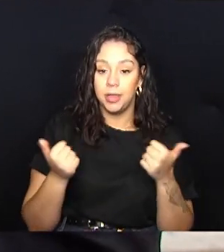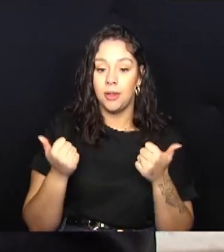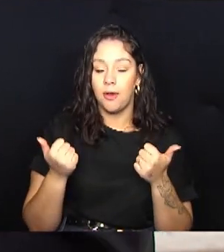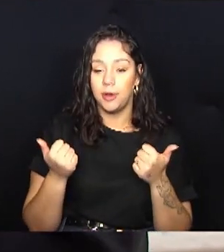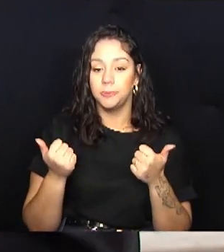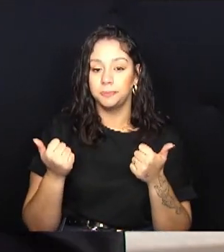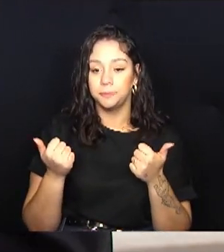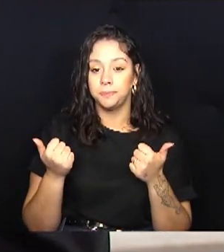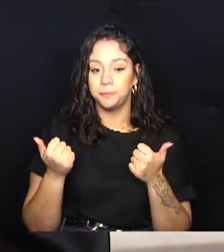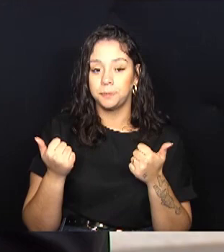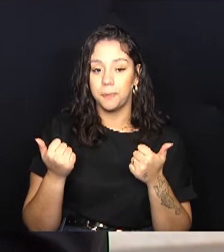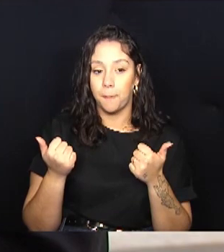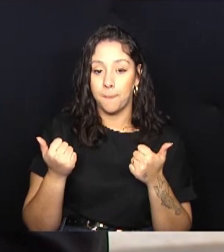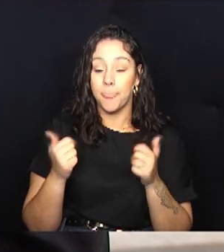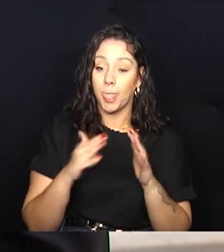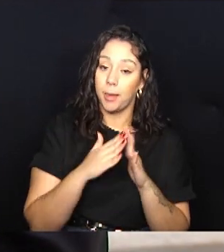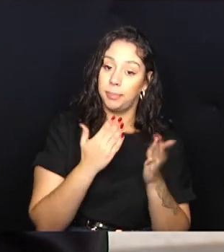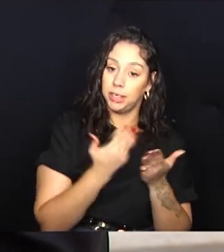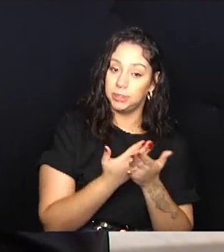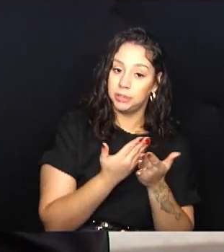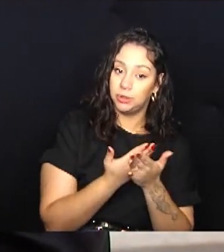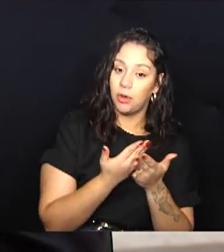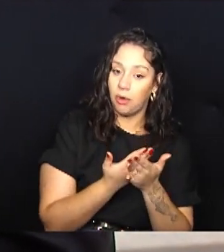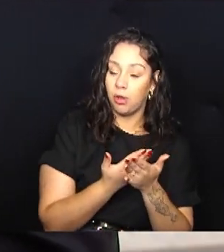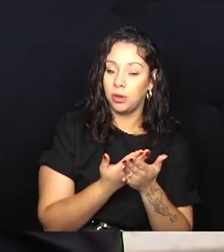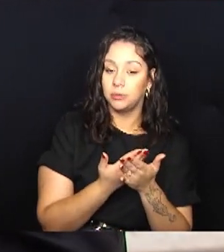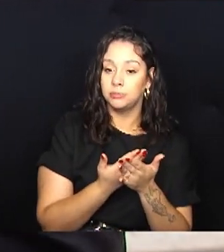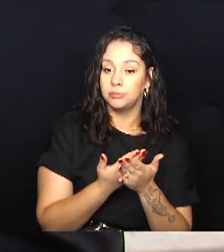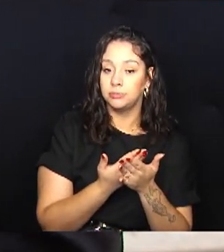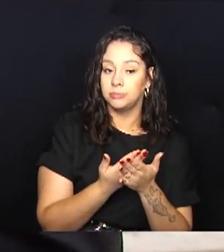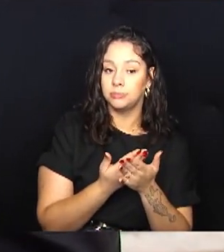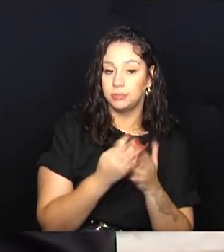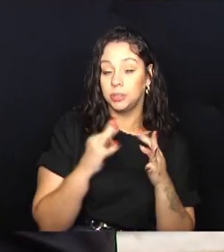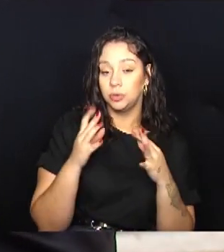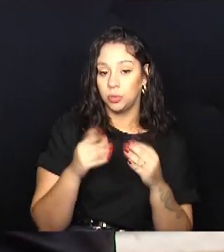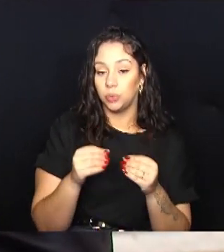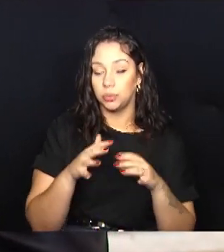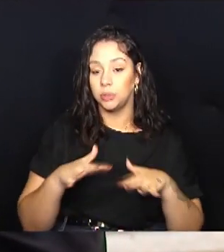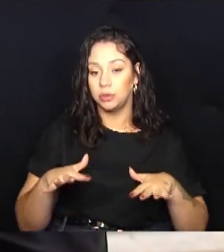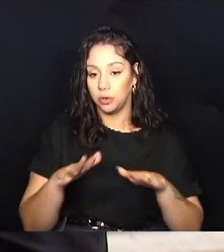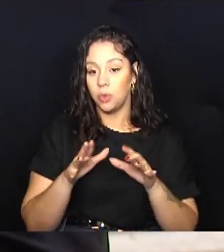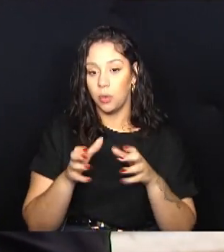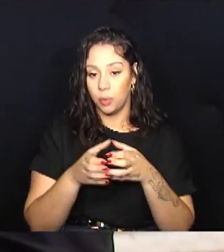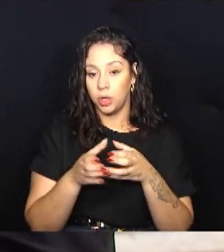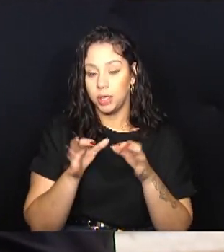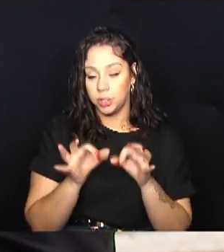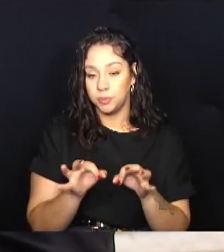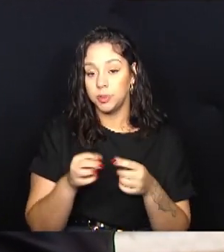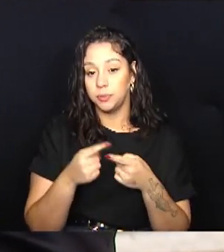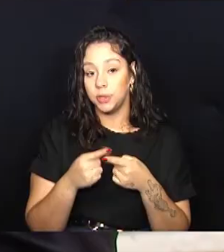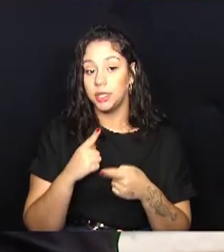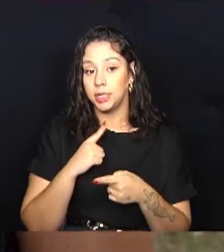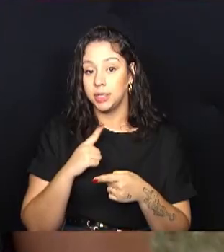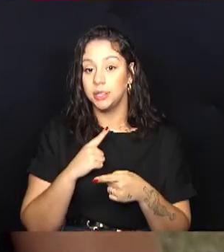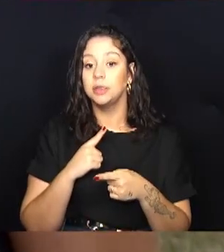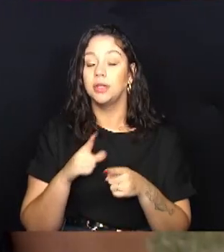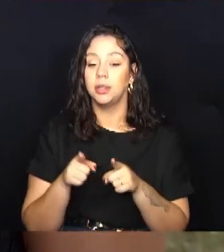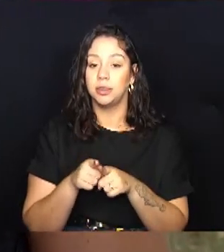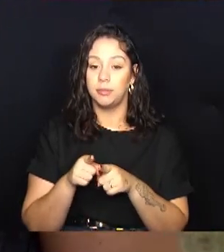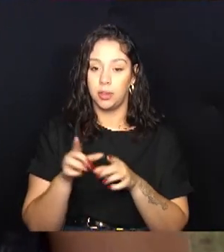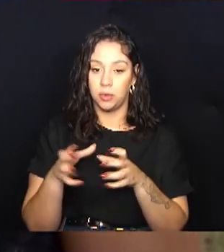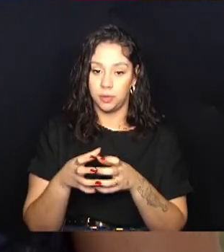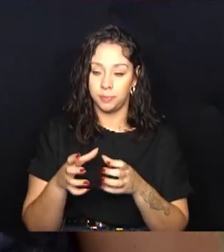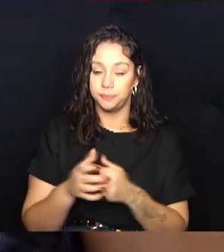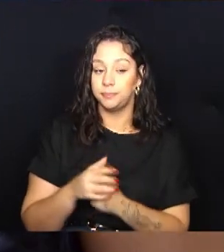as escolas, para toda a comunidade aqui, porque também tem os condomínios. A